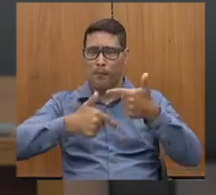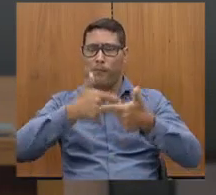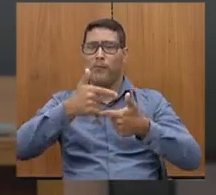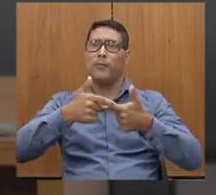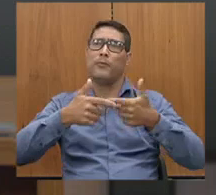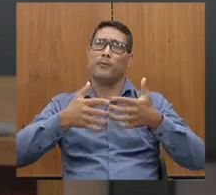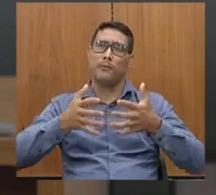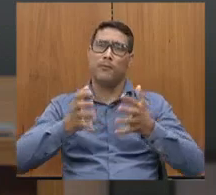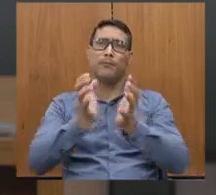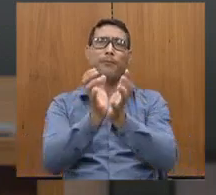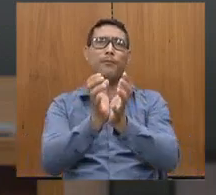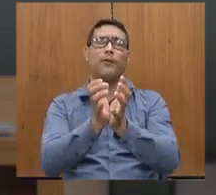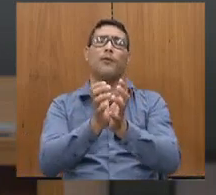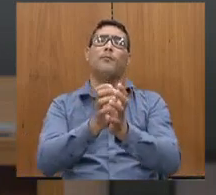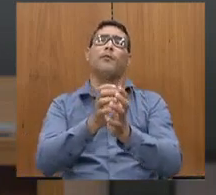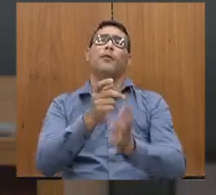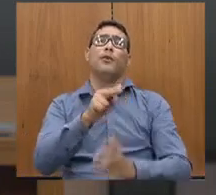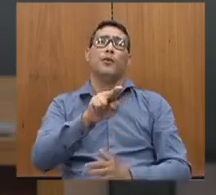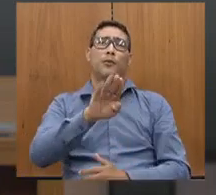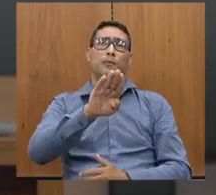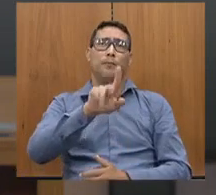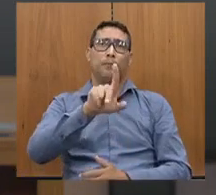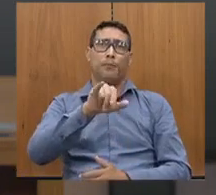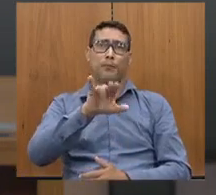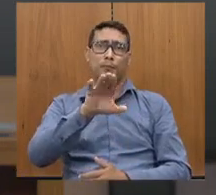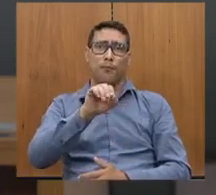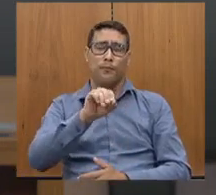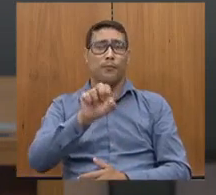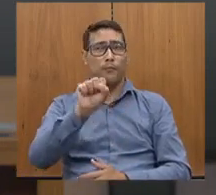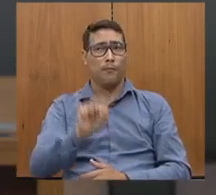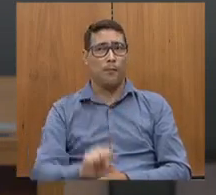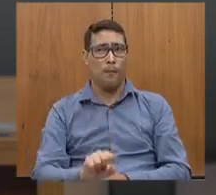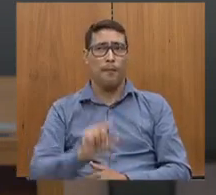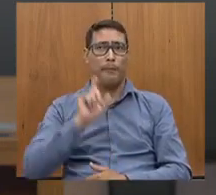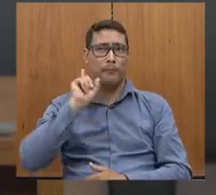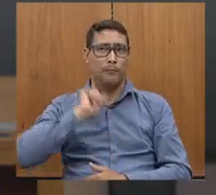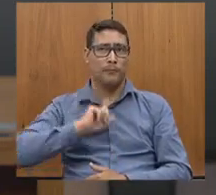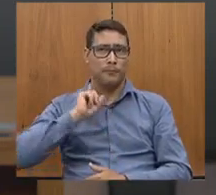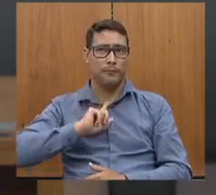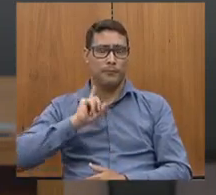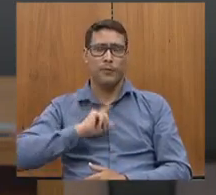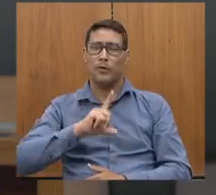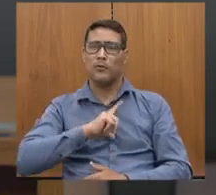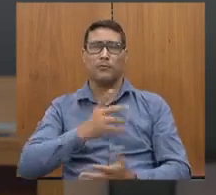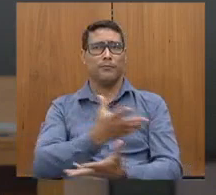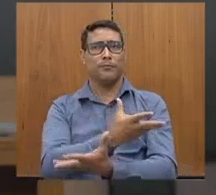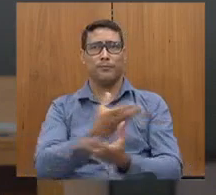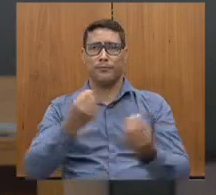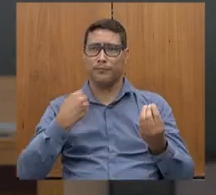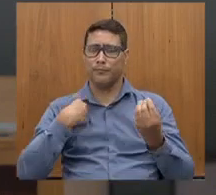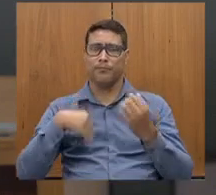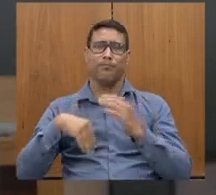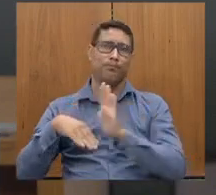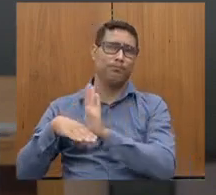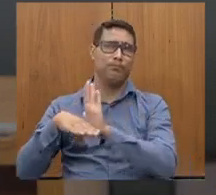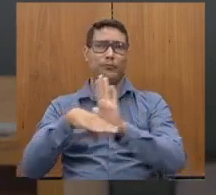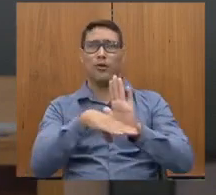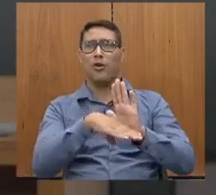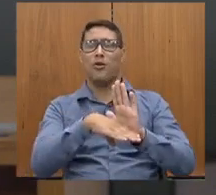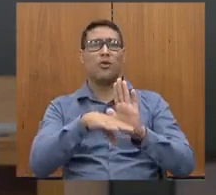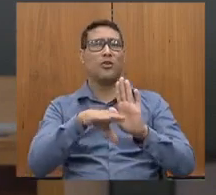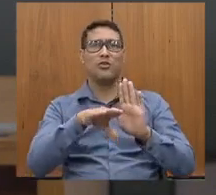essa liderança do sul de Minas, e que eu sei que o senhor ainda tem muito que contribuir, o senhor não vai se livrar da gente fácil, não.